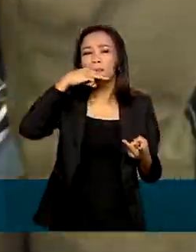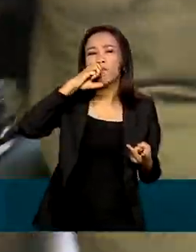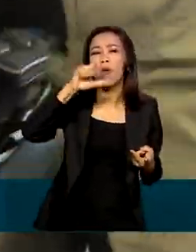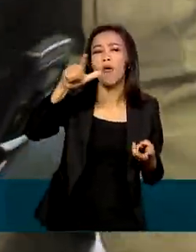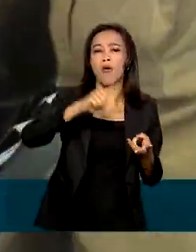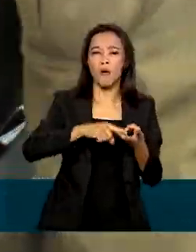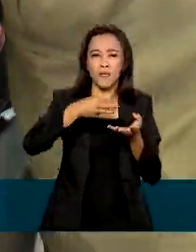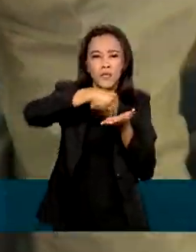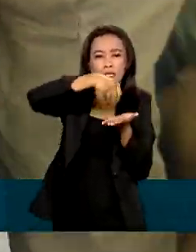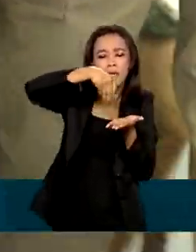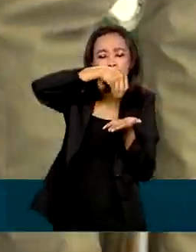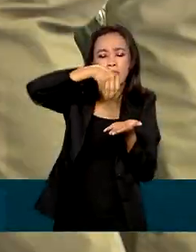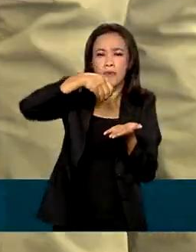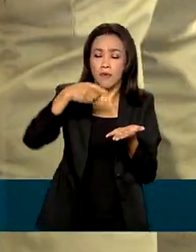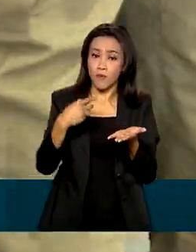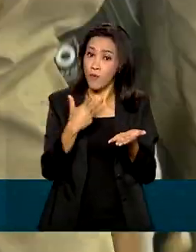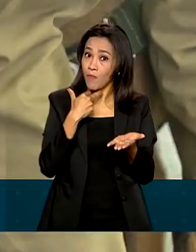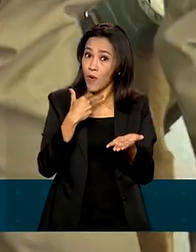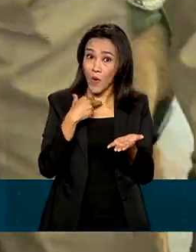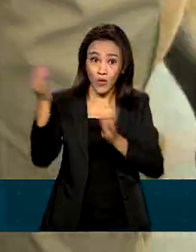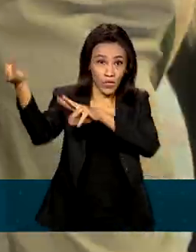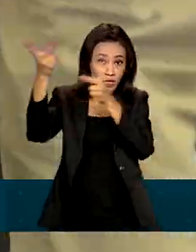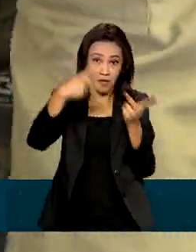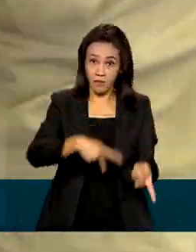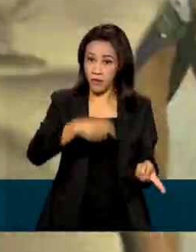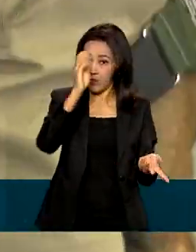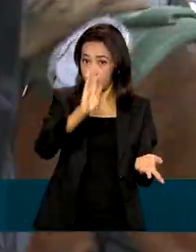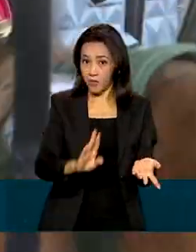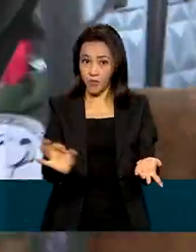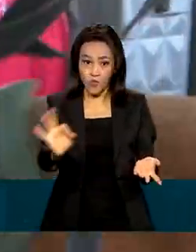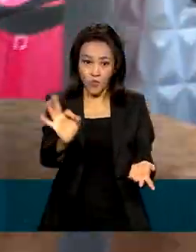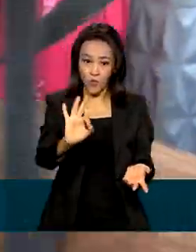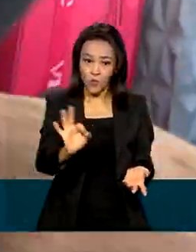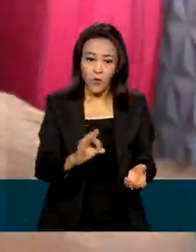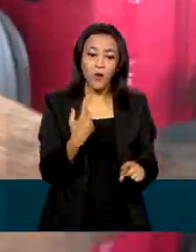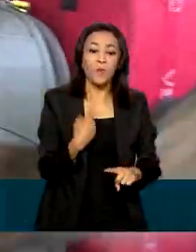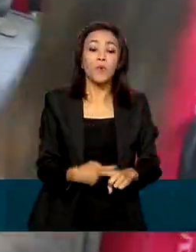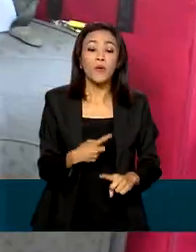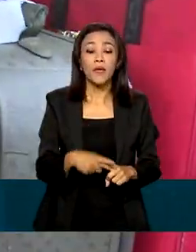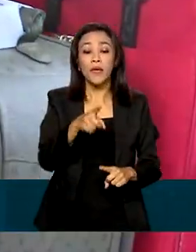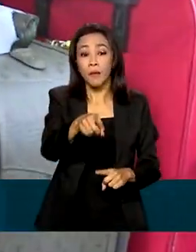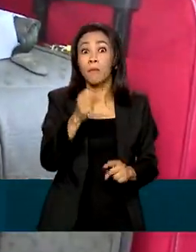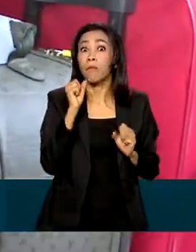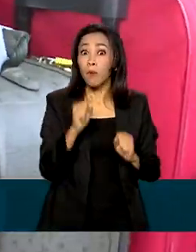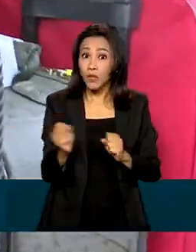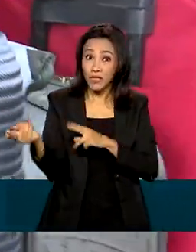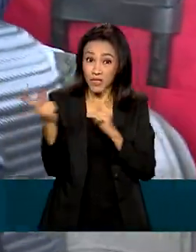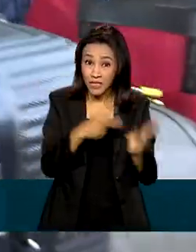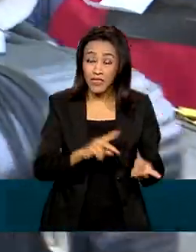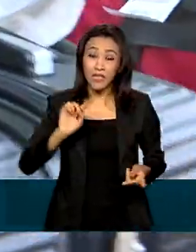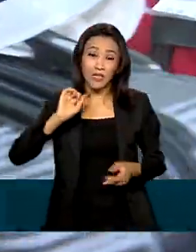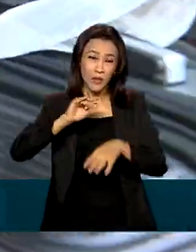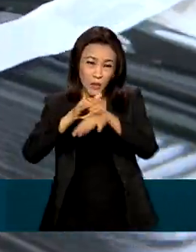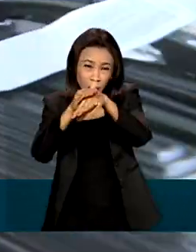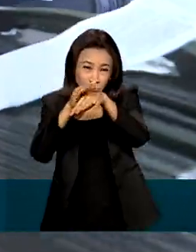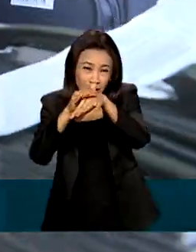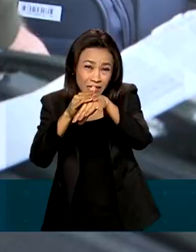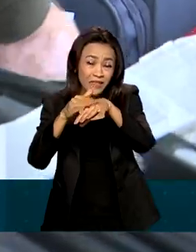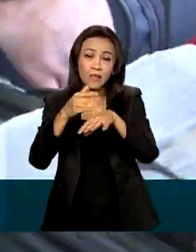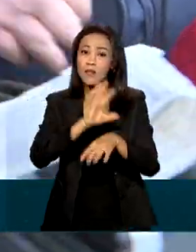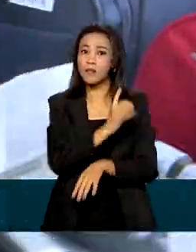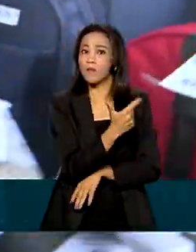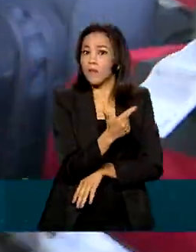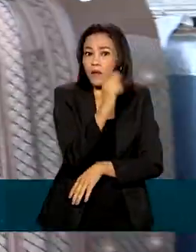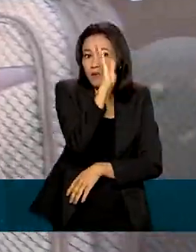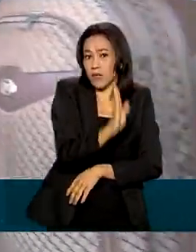que não podem vir em malas à volta de viagens ao exterior. Isso porque podem trazer pragas, doenças que não existem